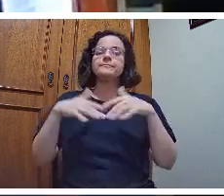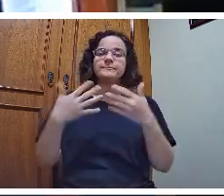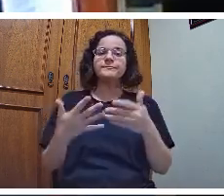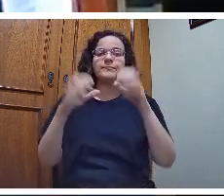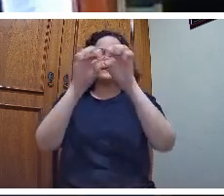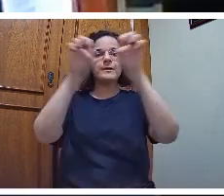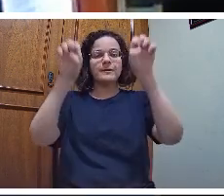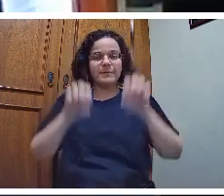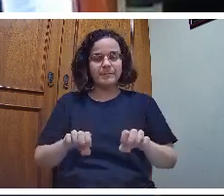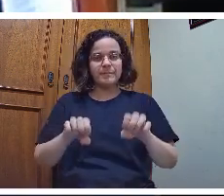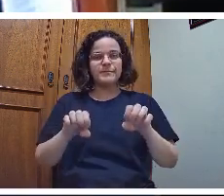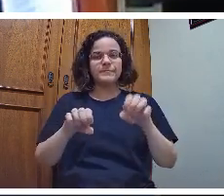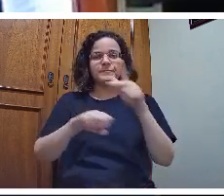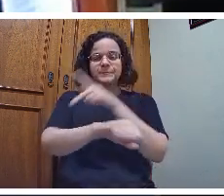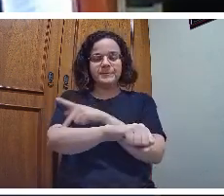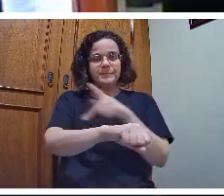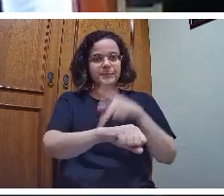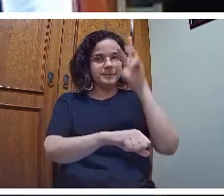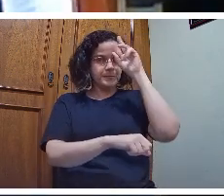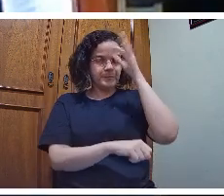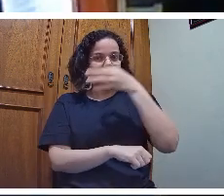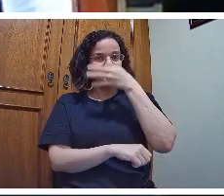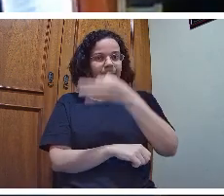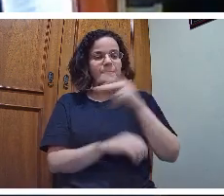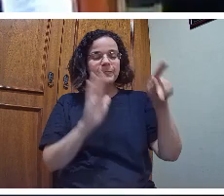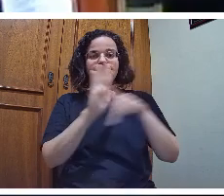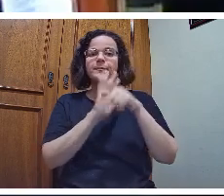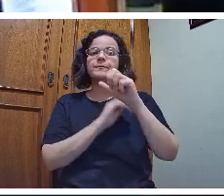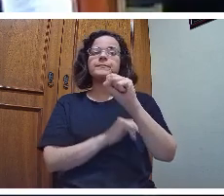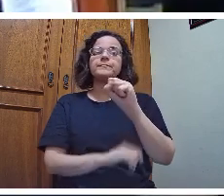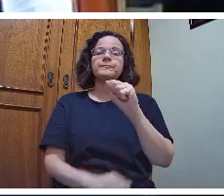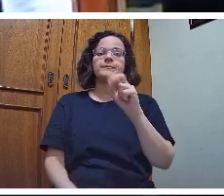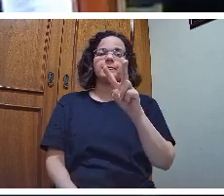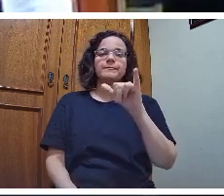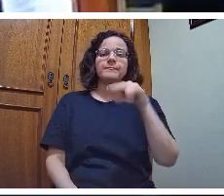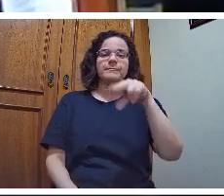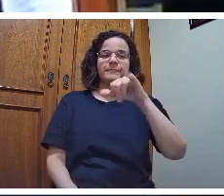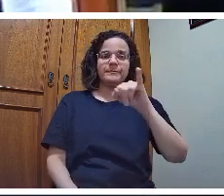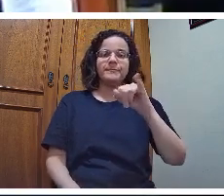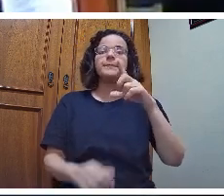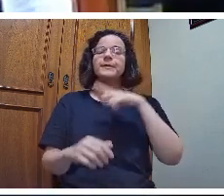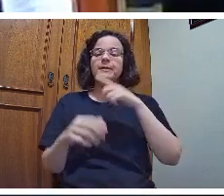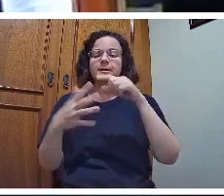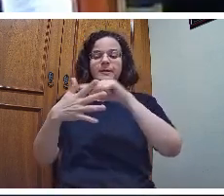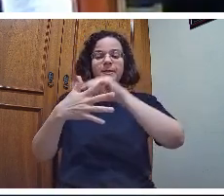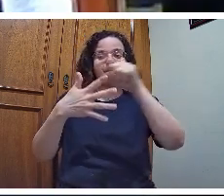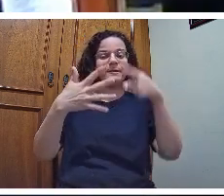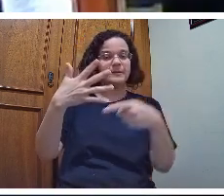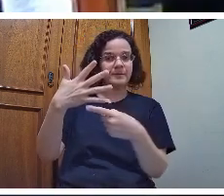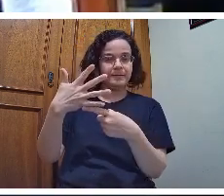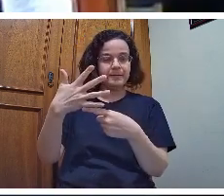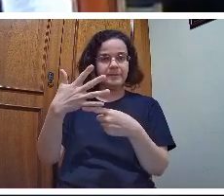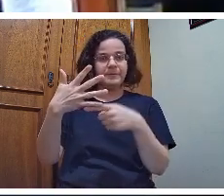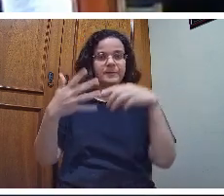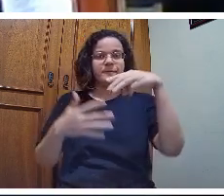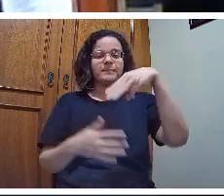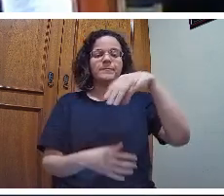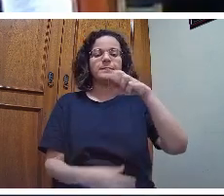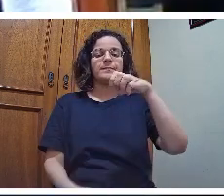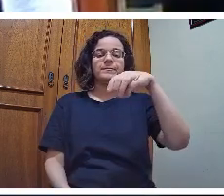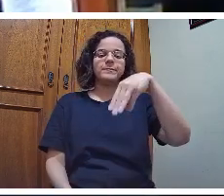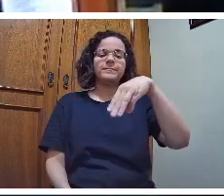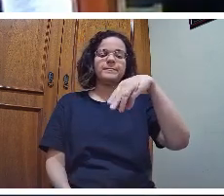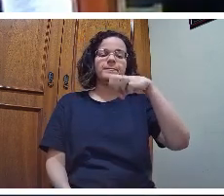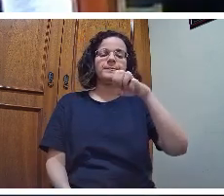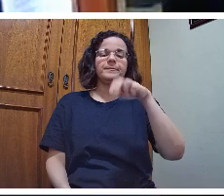a estrutura da pedagogia histórico-crística proposta por Saviani tem cinco passos, cinco momentos. Na